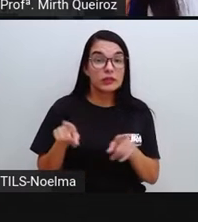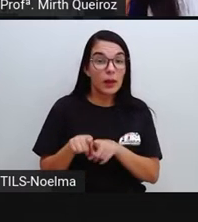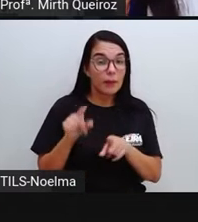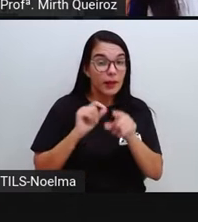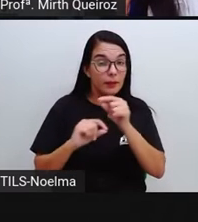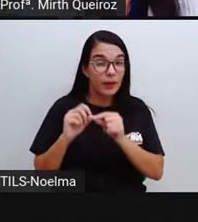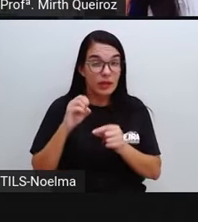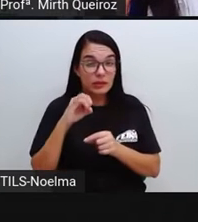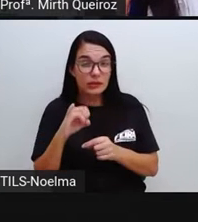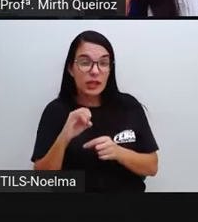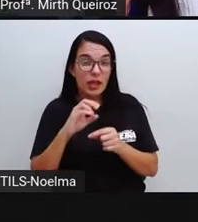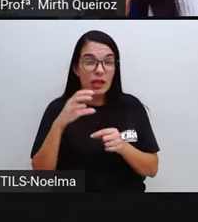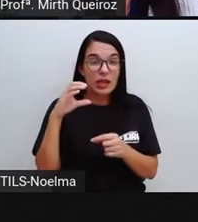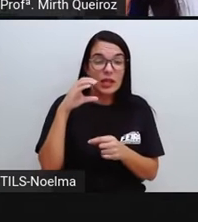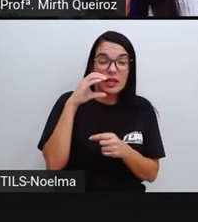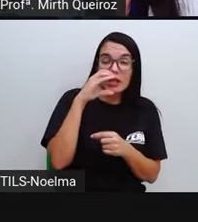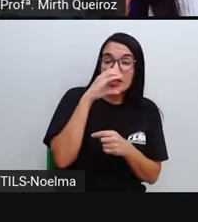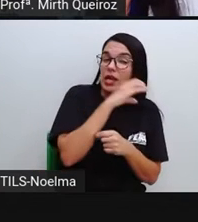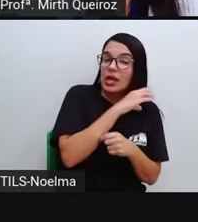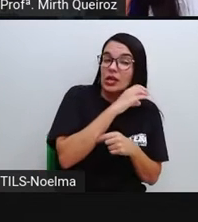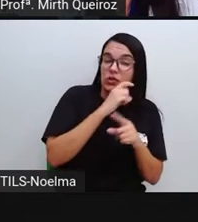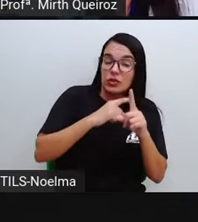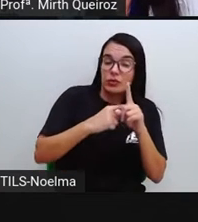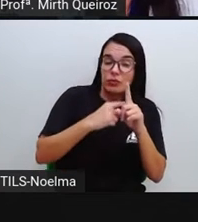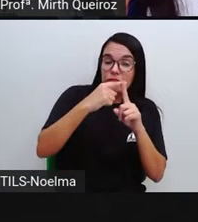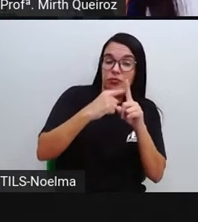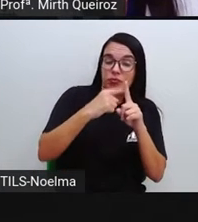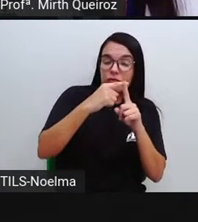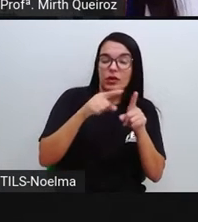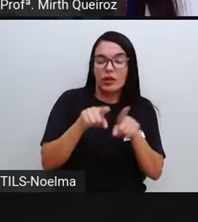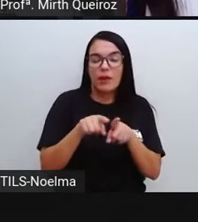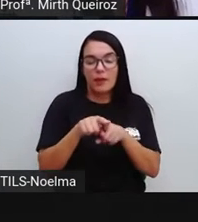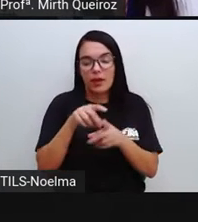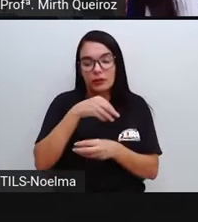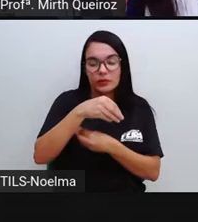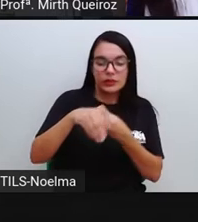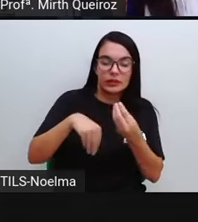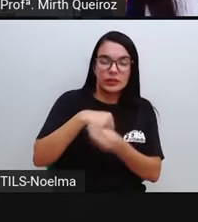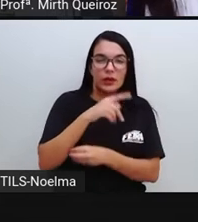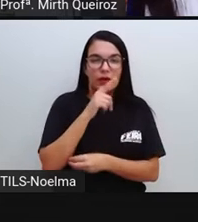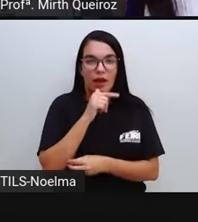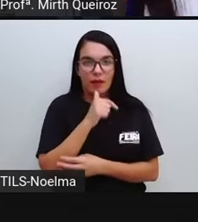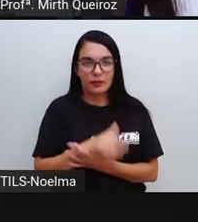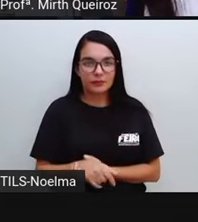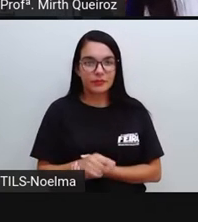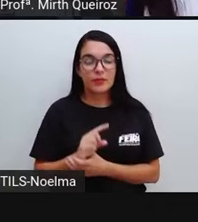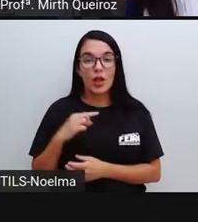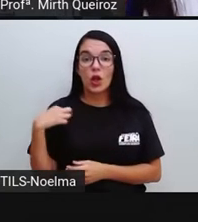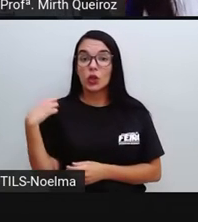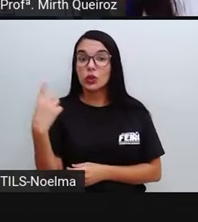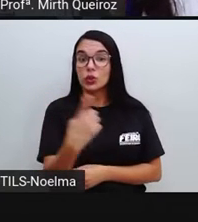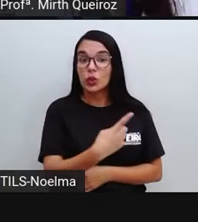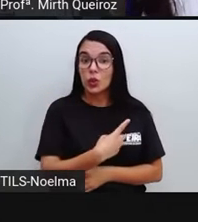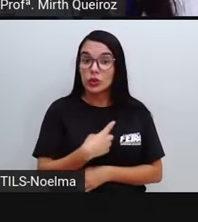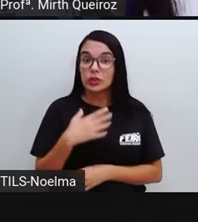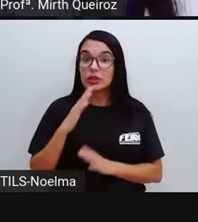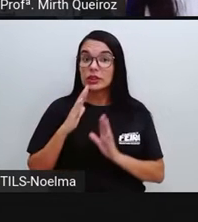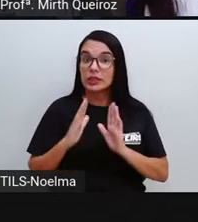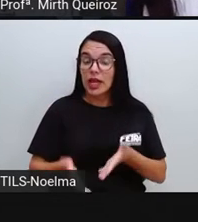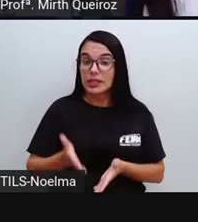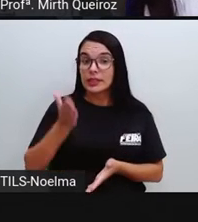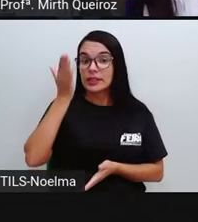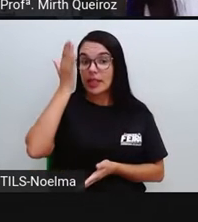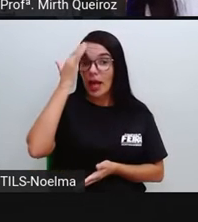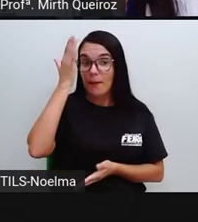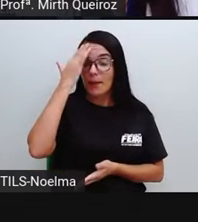no ciclo da água, a gente sabe disso Todos nós sabemos que nós devemos tomar água diariamente